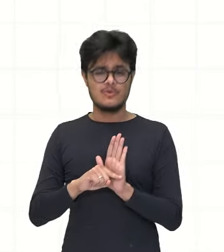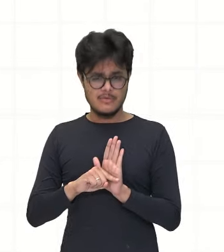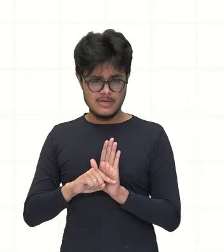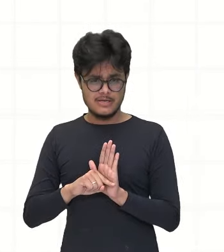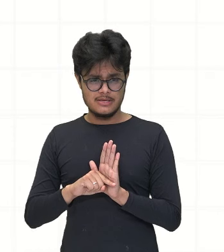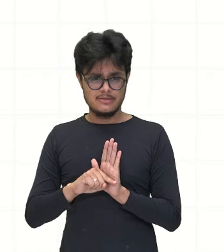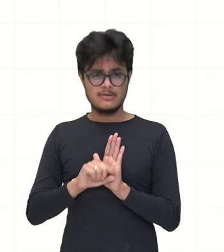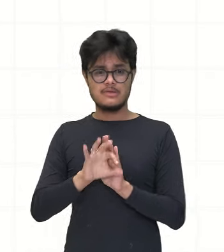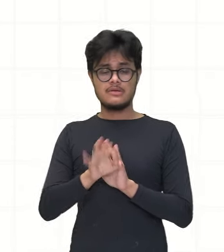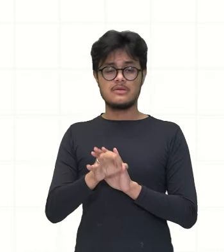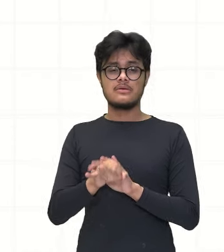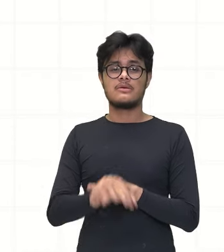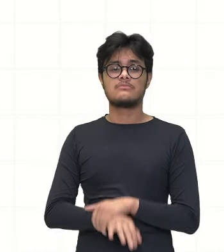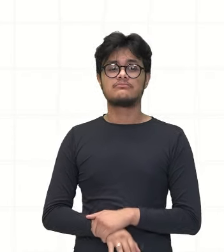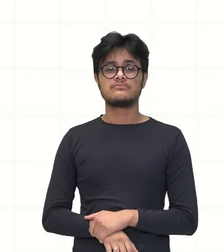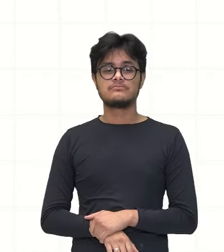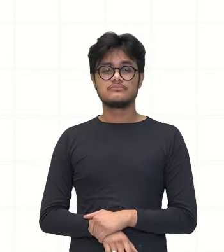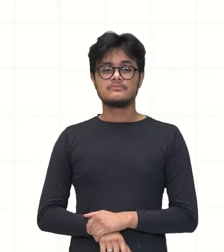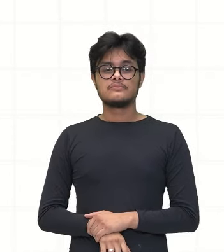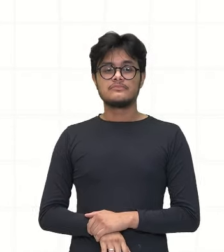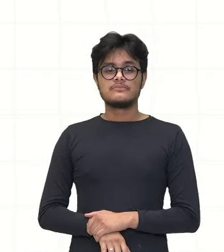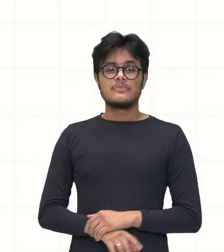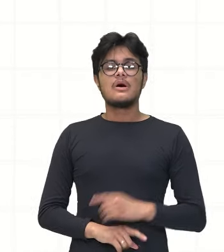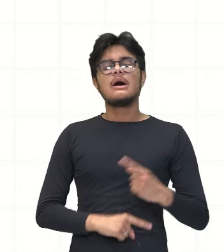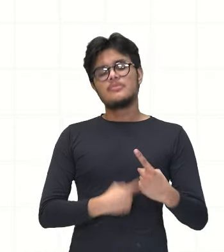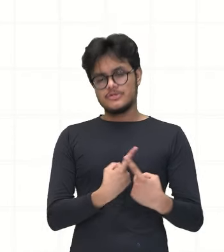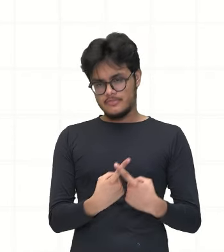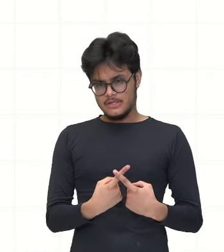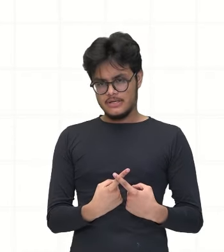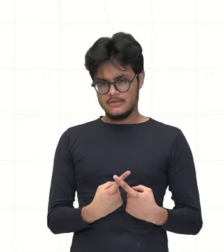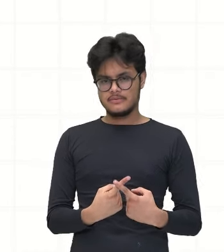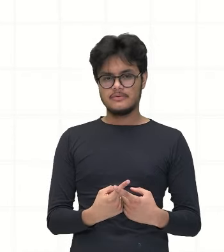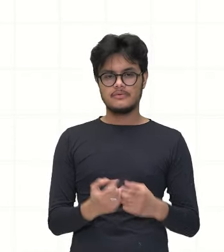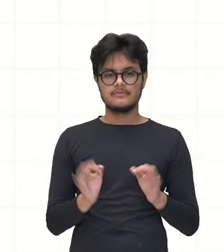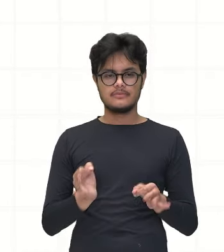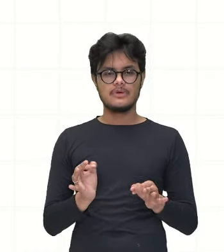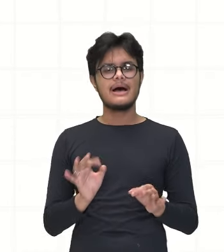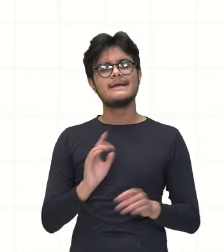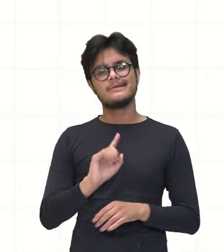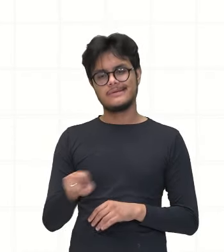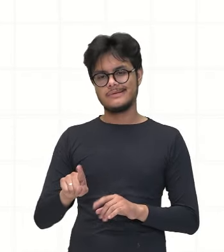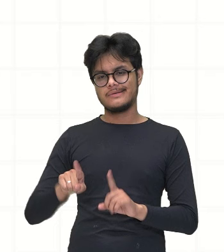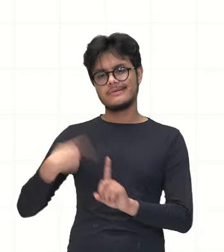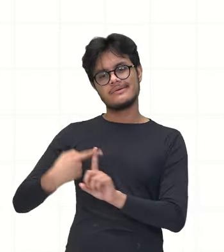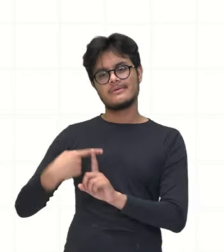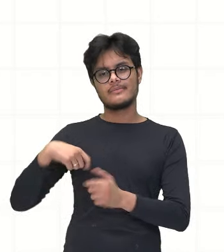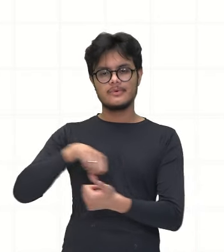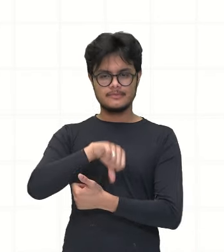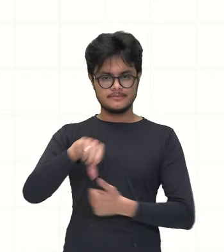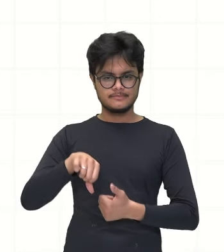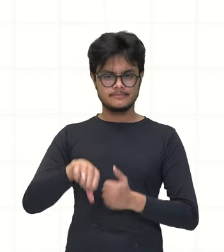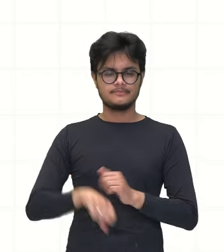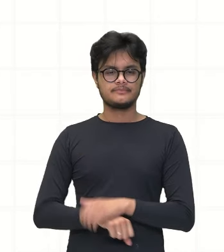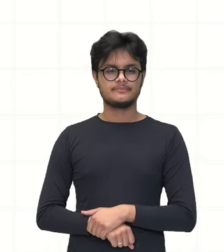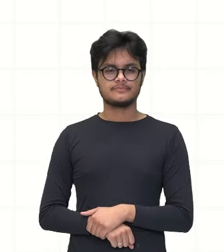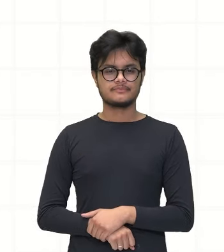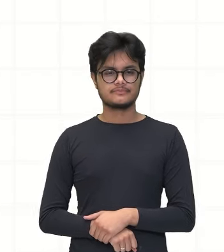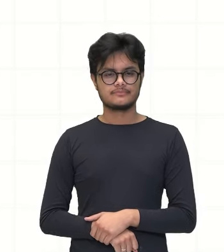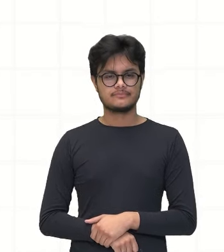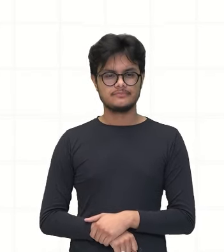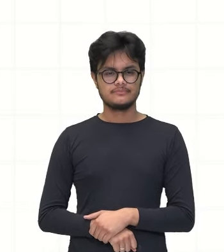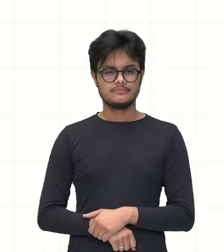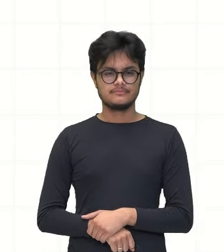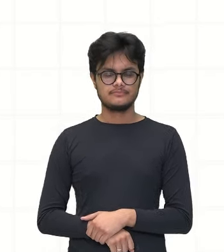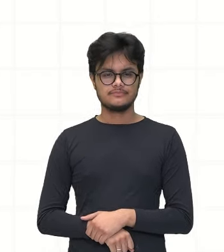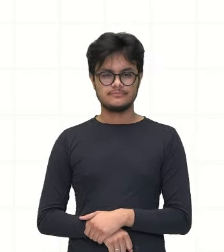parênteses, ele sempre se multiplica com o menos de dentro do parênteses. Então, menos com menos vai dar mais. Ou então,